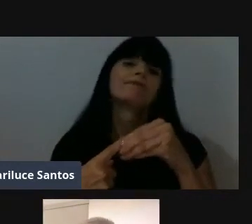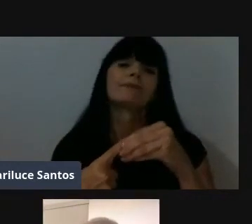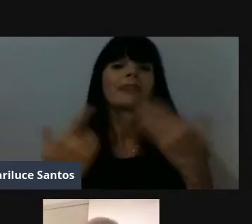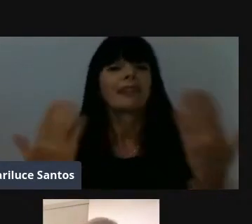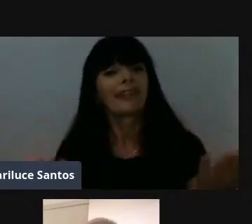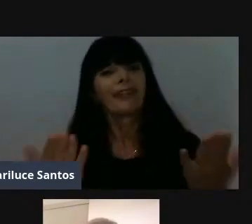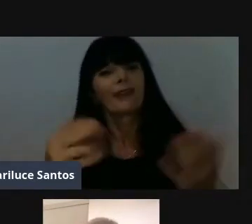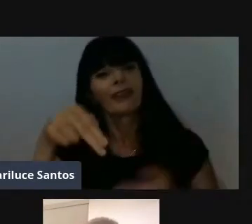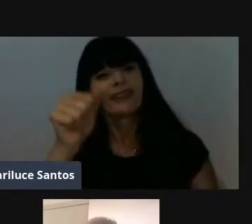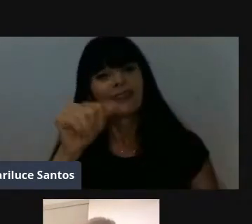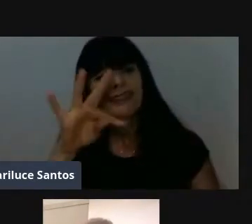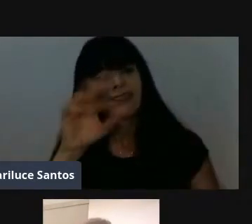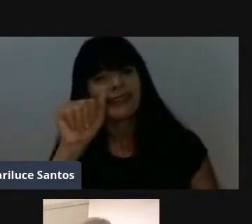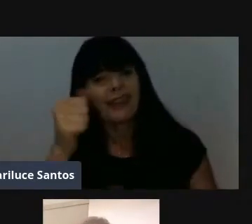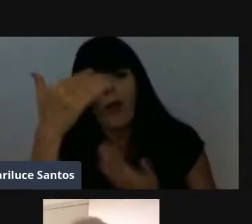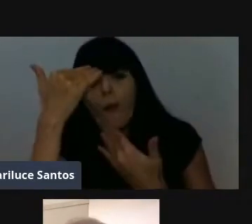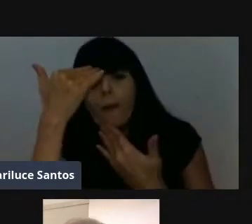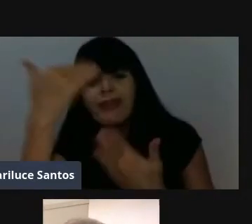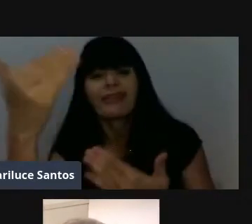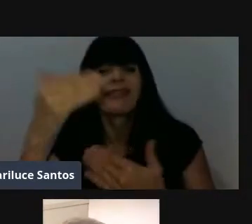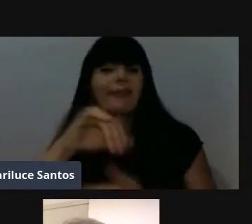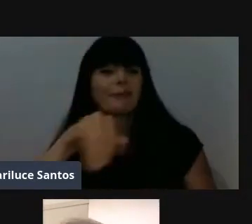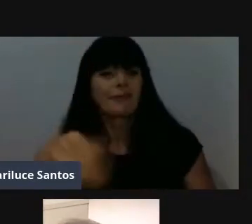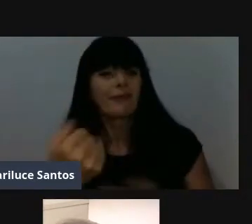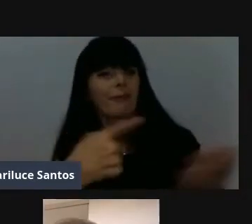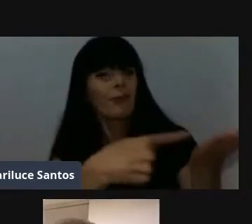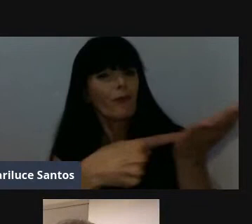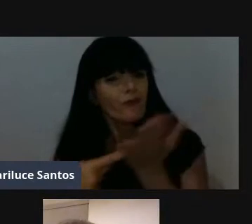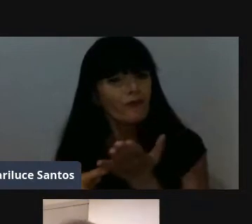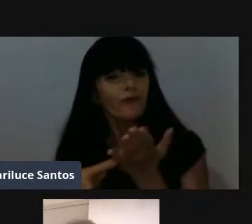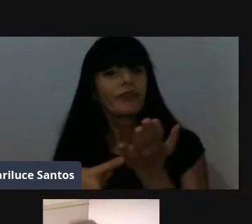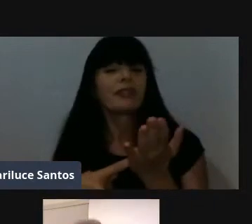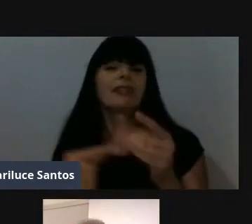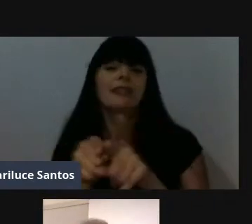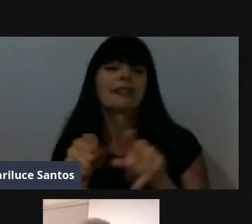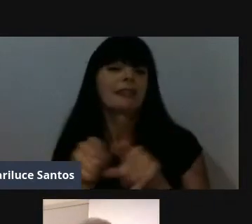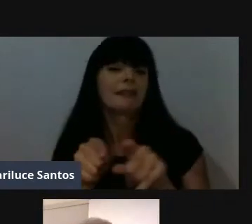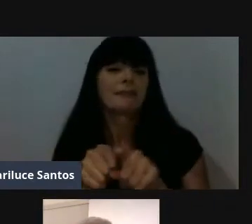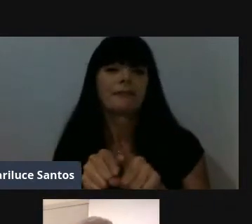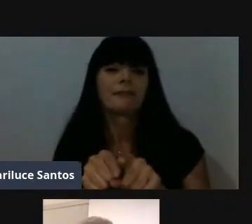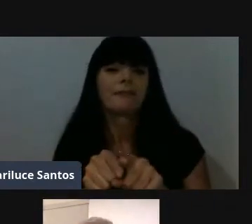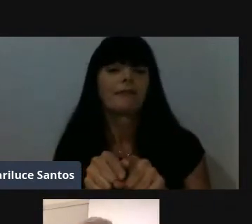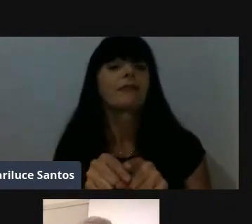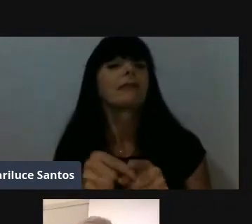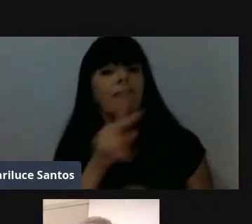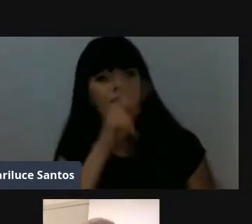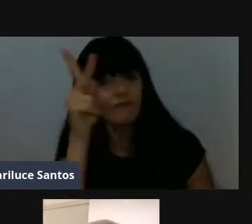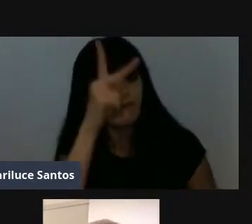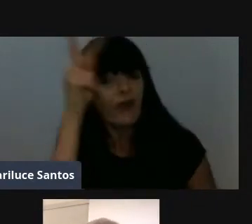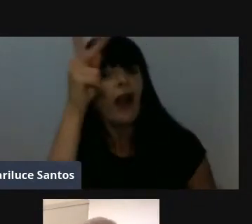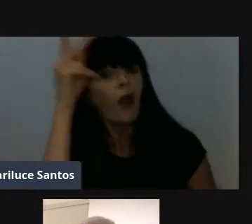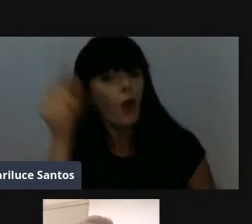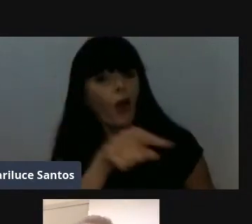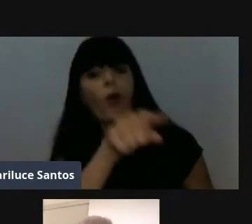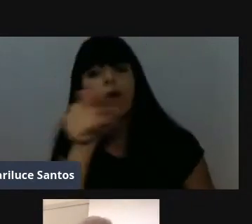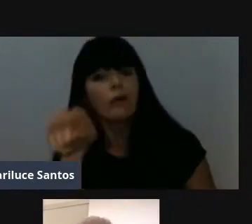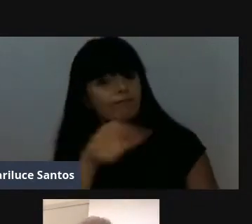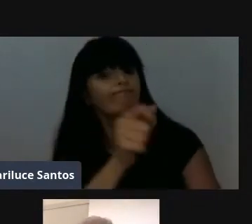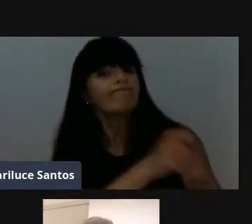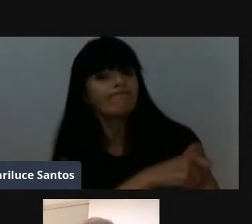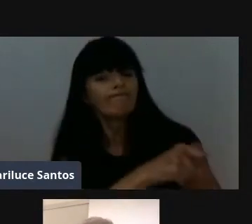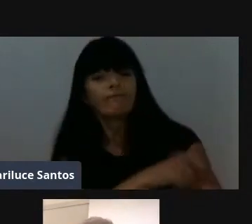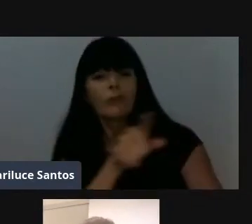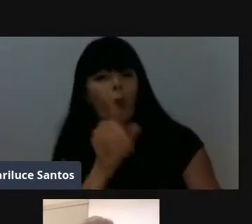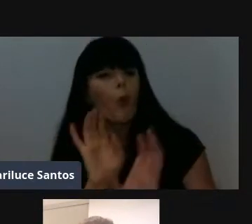Natália, muito obrigado, viu, pela oportunidade, pelo convite, Dona Glaucia também, deem valor, vocês alunos, vocês têm uma equipe de